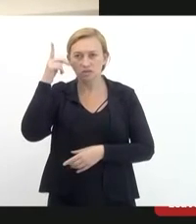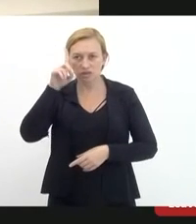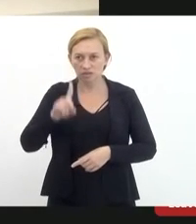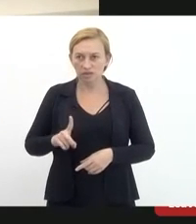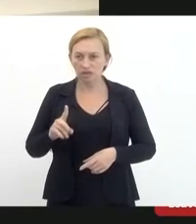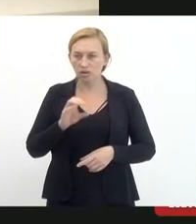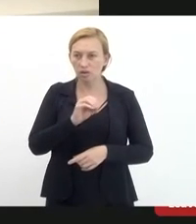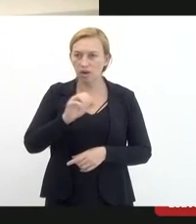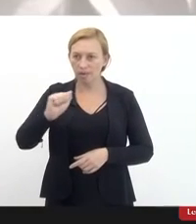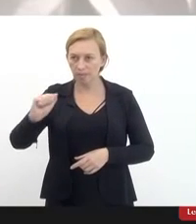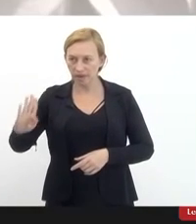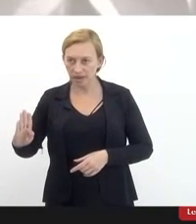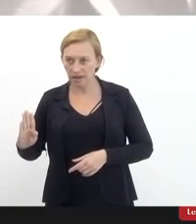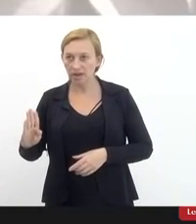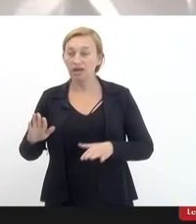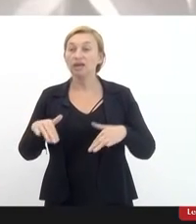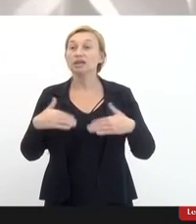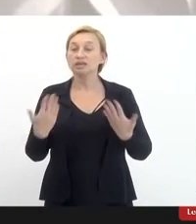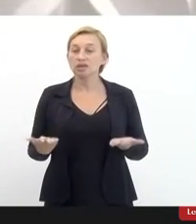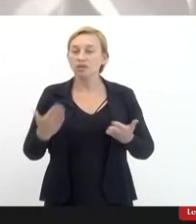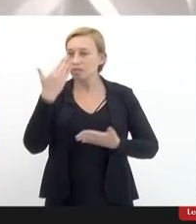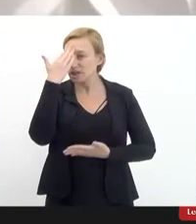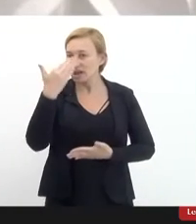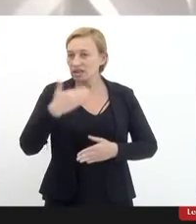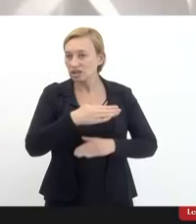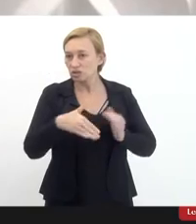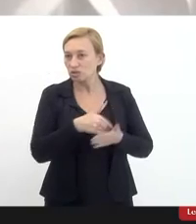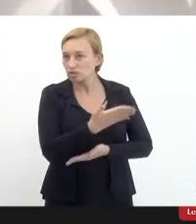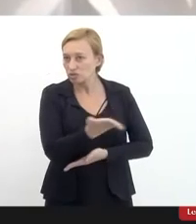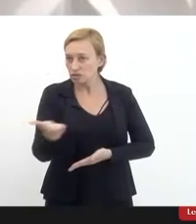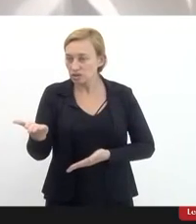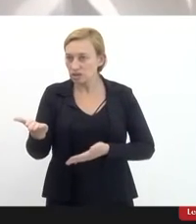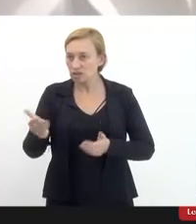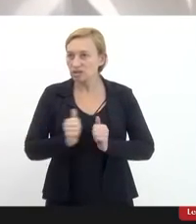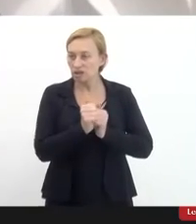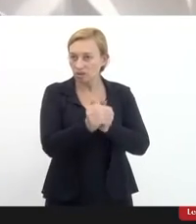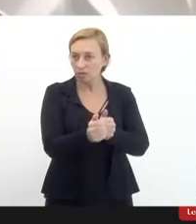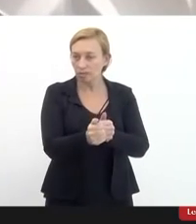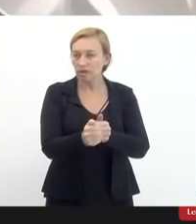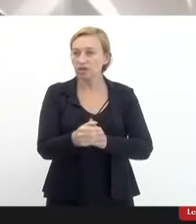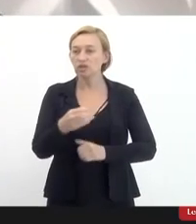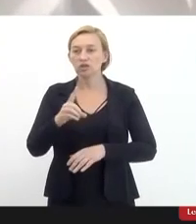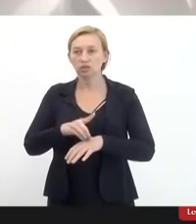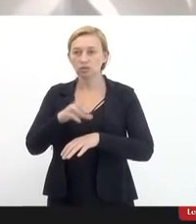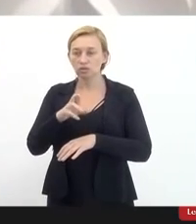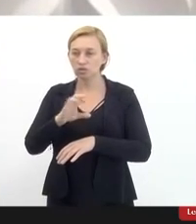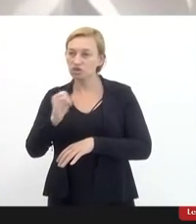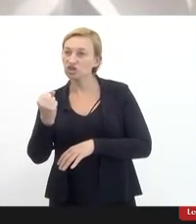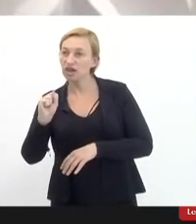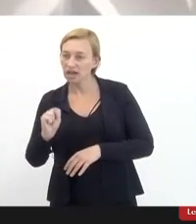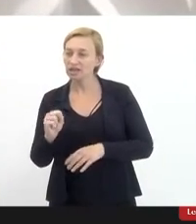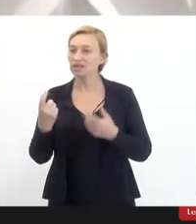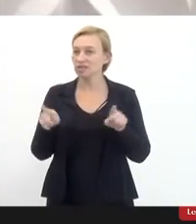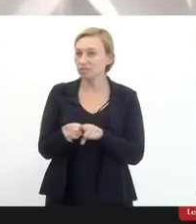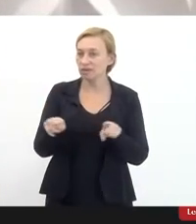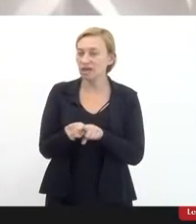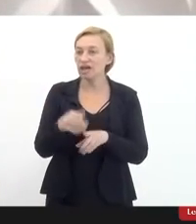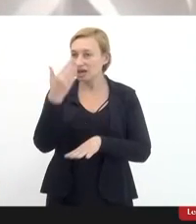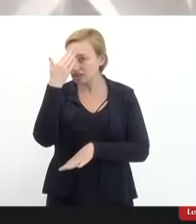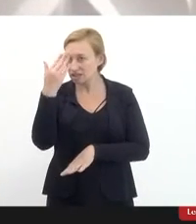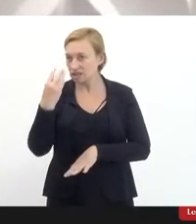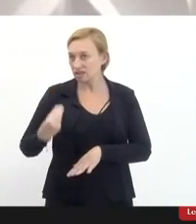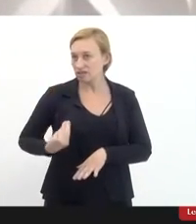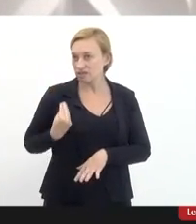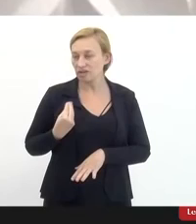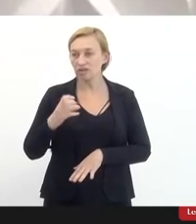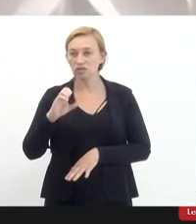deficiência da OAB então obrigada a todos aqueles que nos acompanham doutor Charles me desculpe agradecendo também a